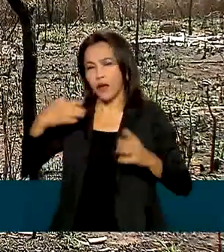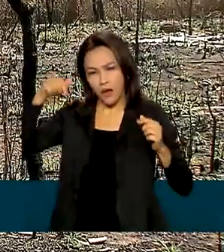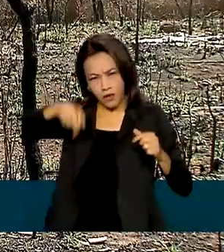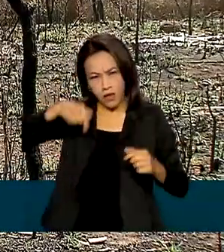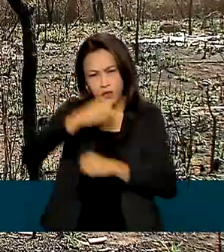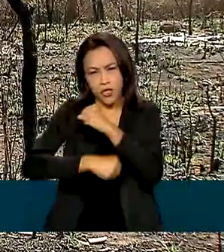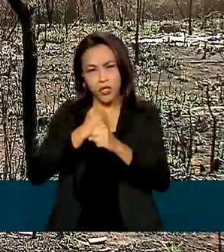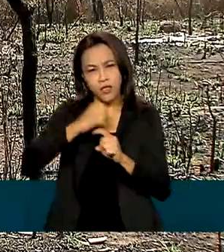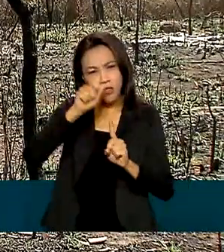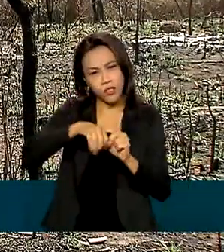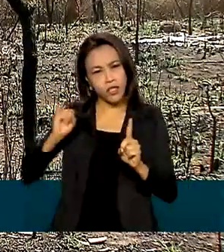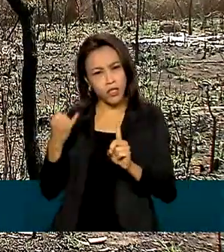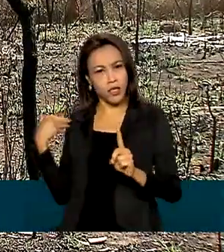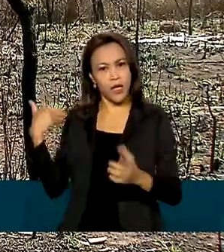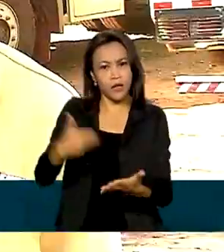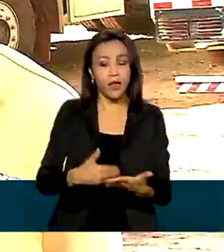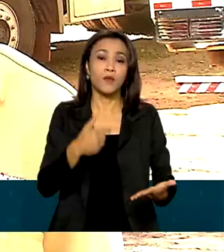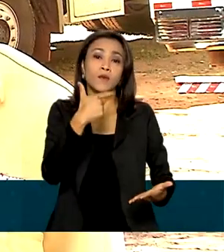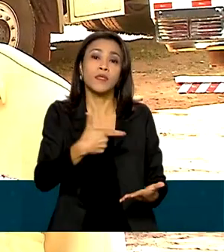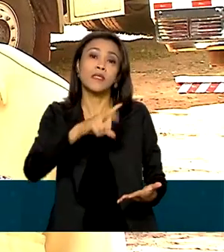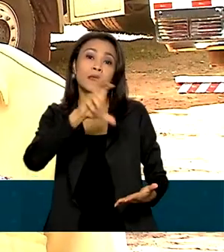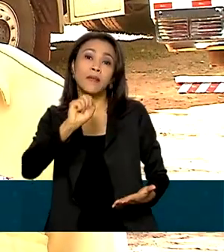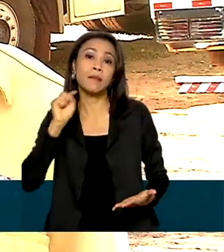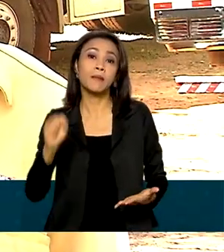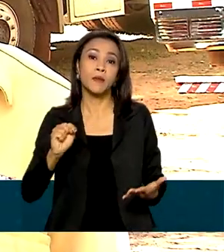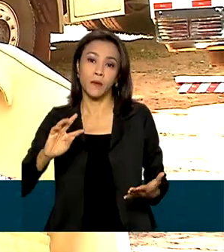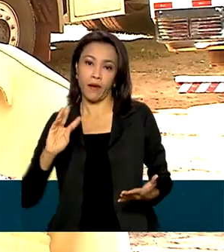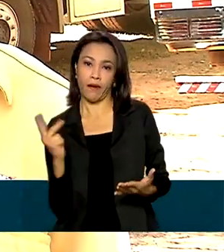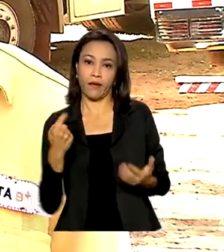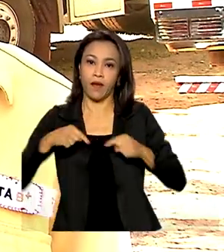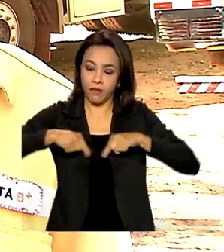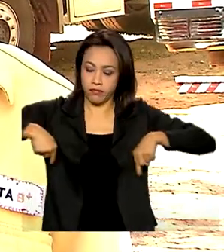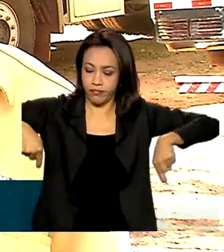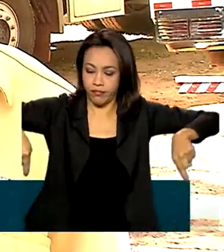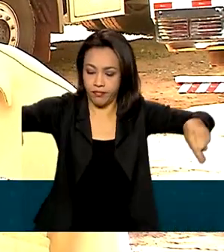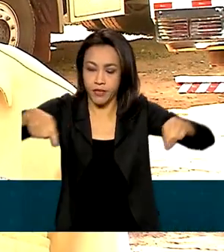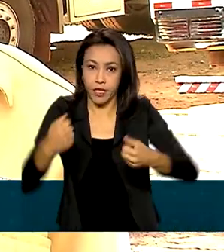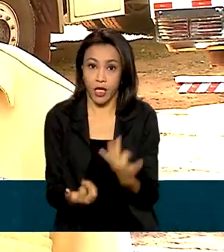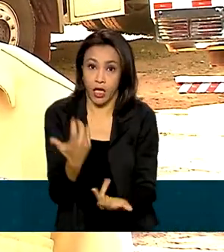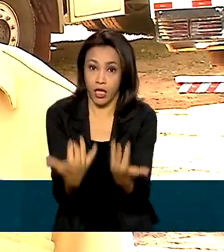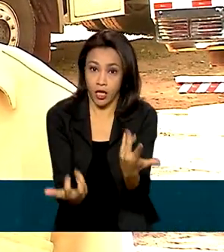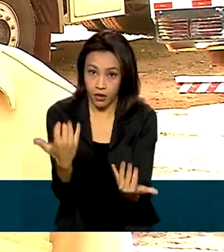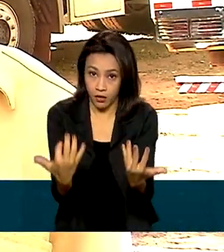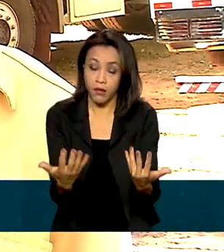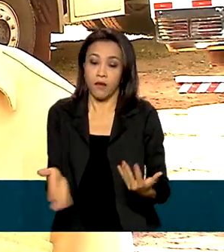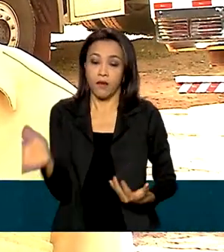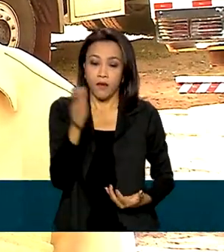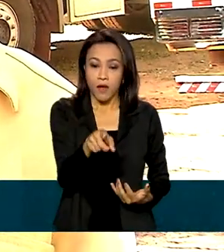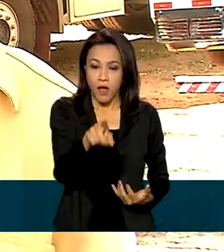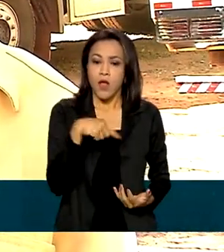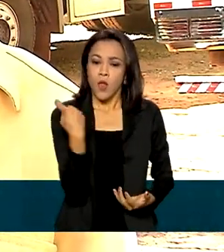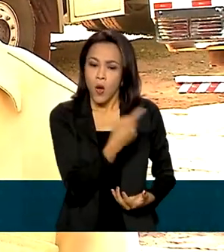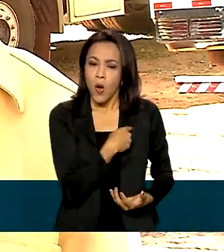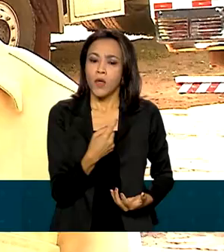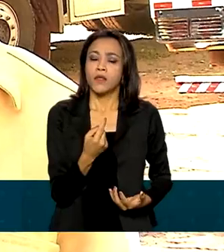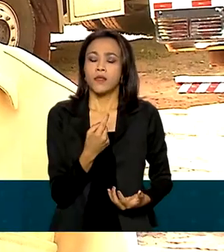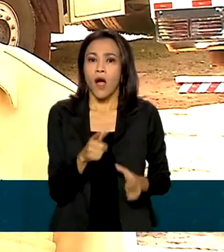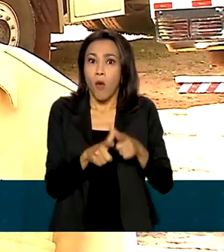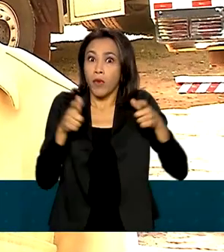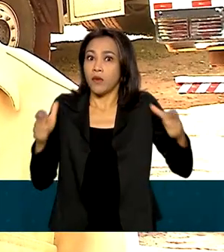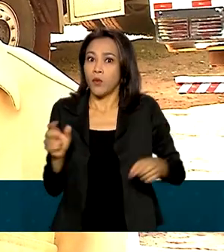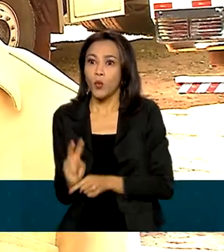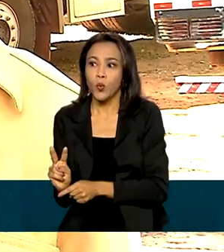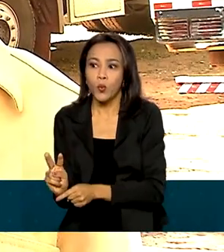foram 250 mil hectares. A gente aumentou as ações de prevenção para a proteção dessas áreas